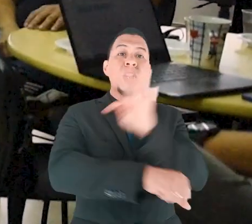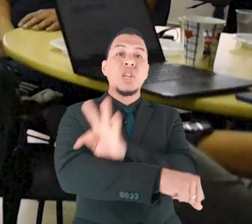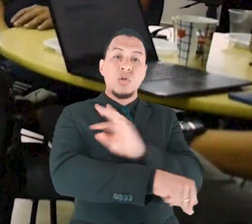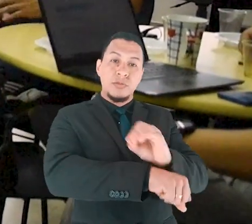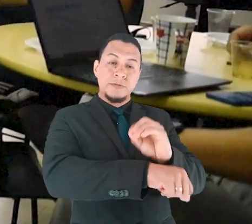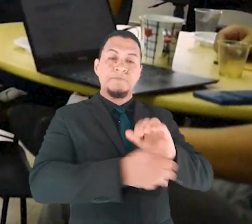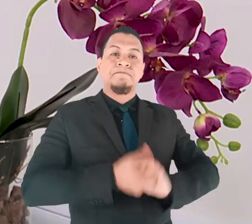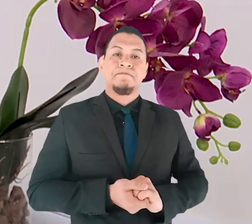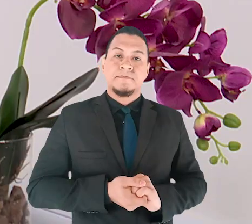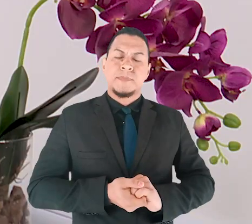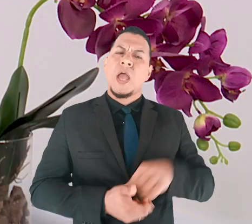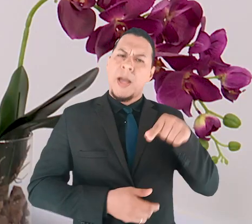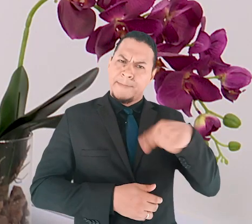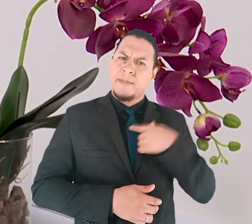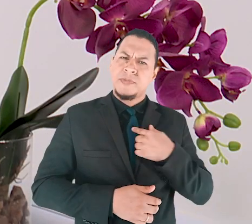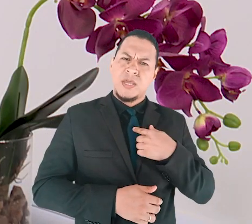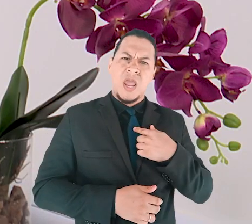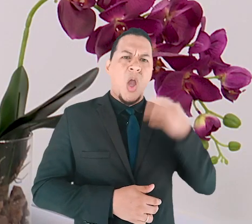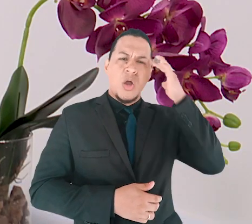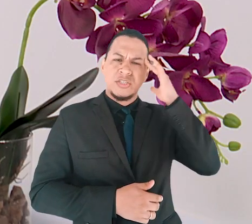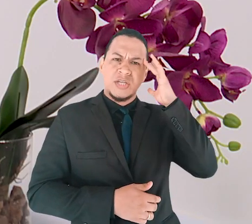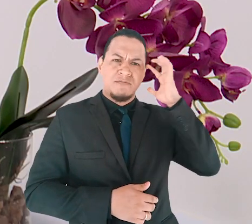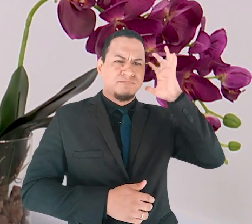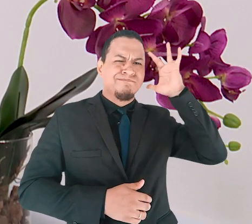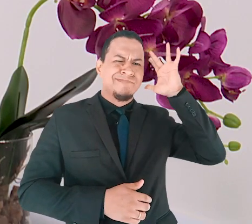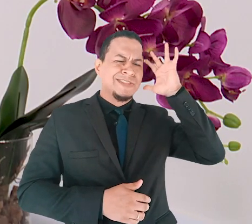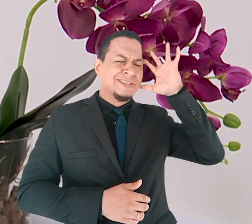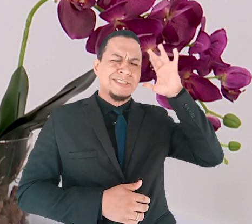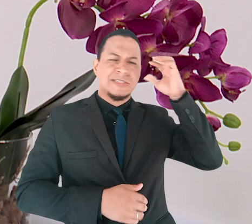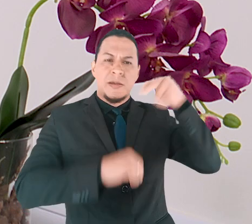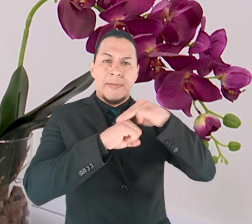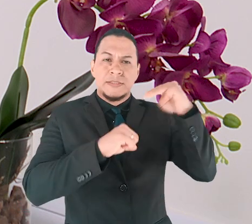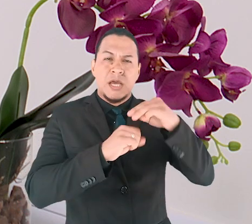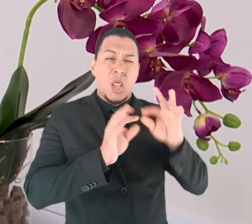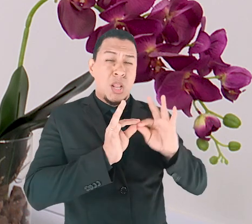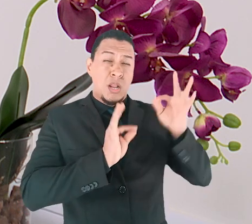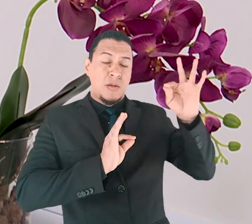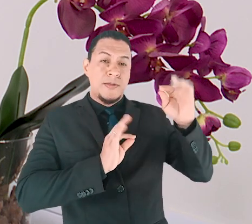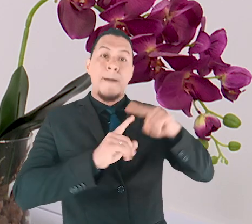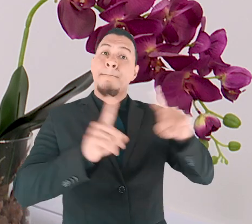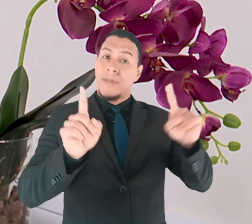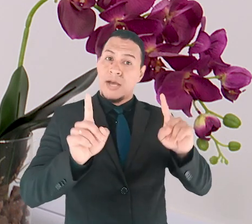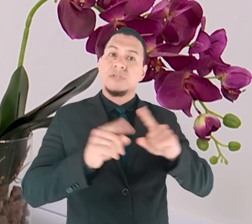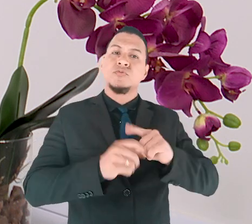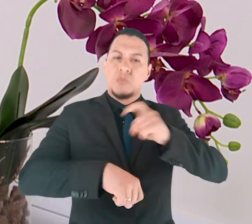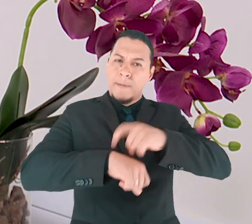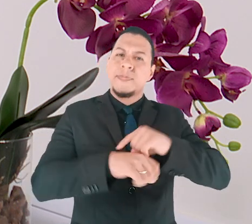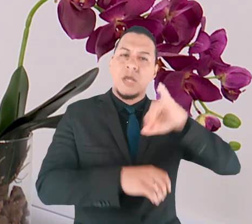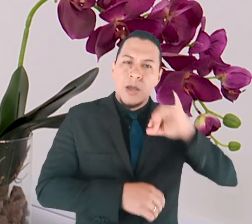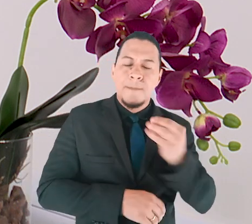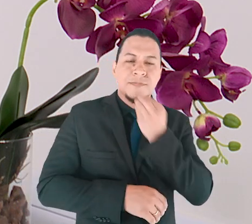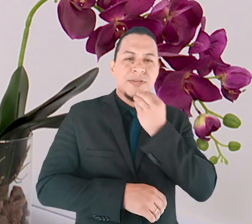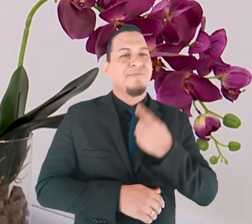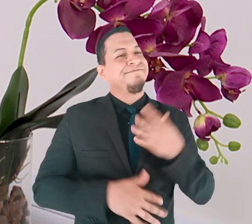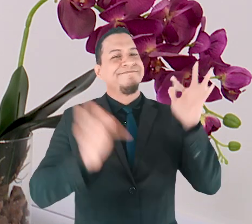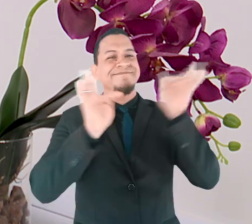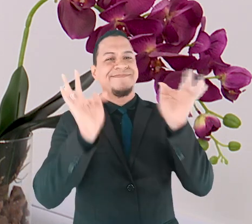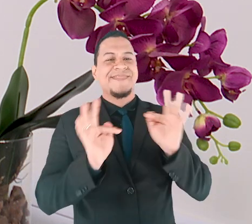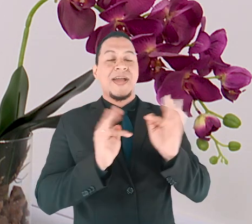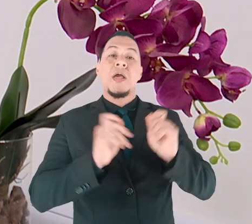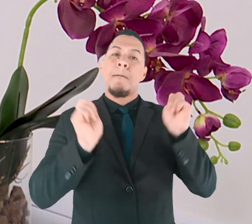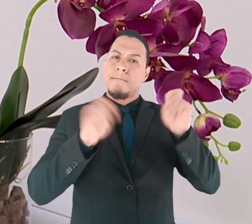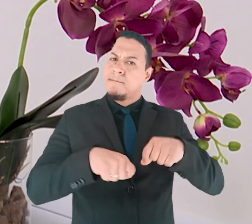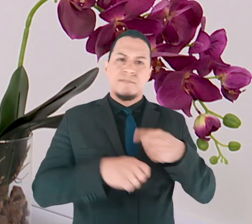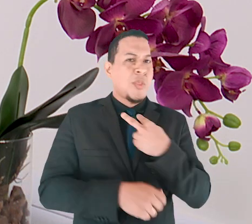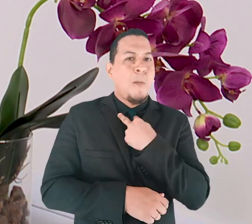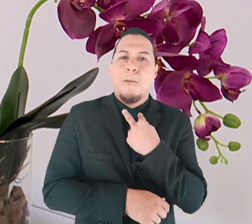era algo distante, era um sonho até. E quando surgiu essa oportunidade, eu fiquei muito feliz e falei assim,